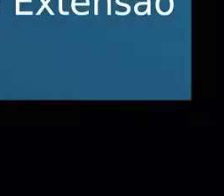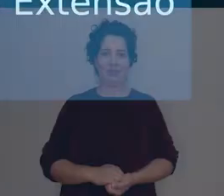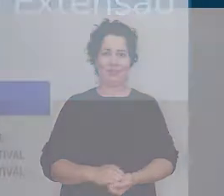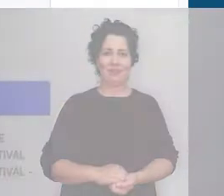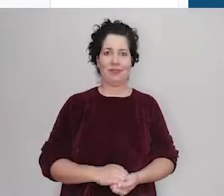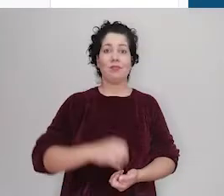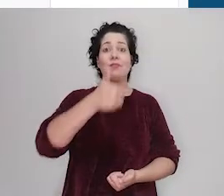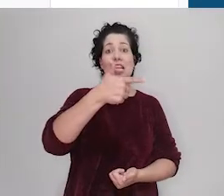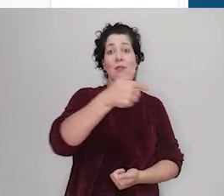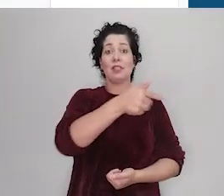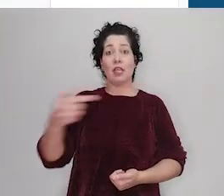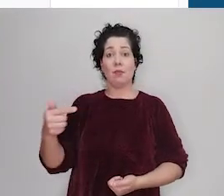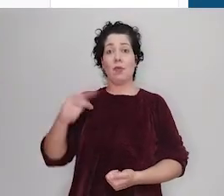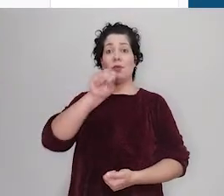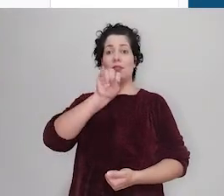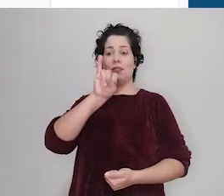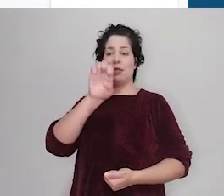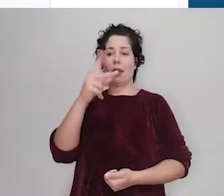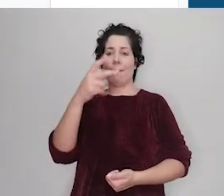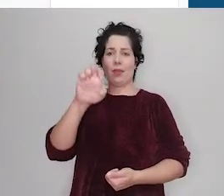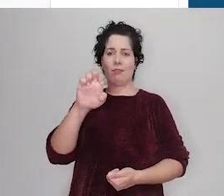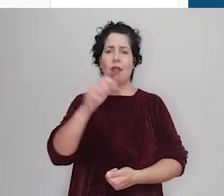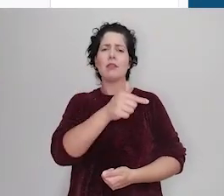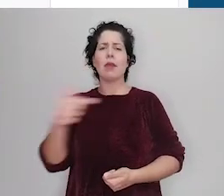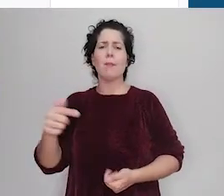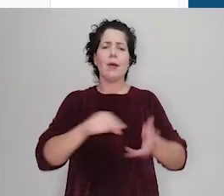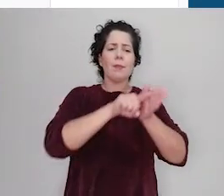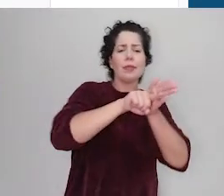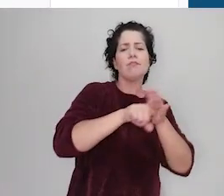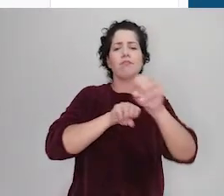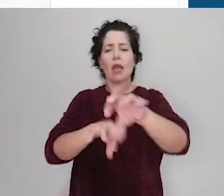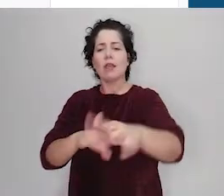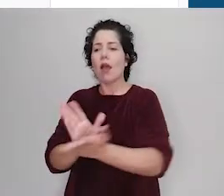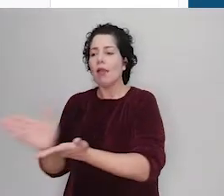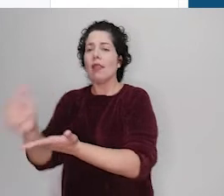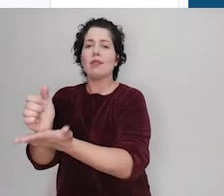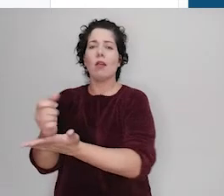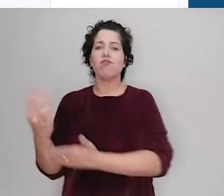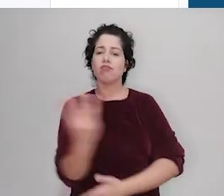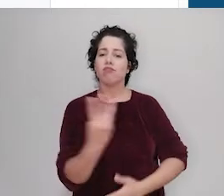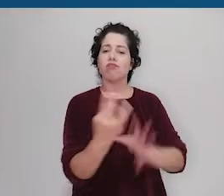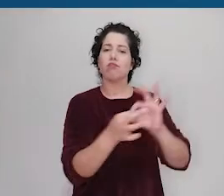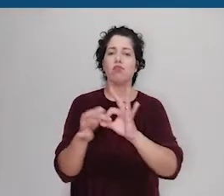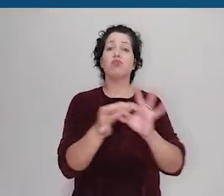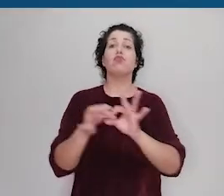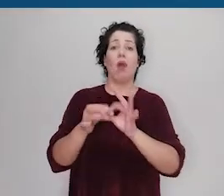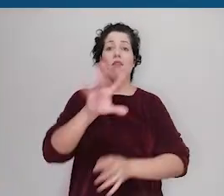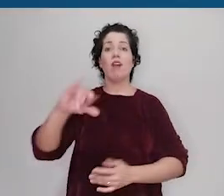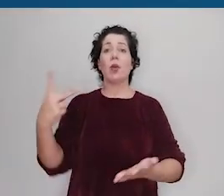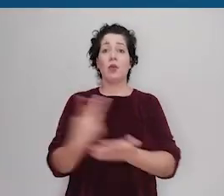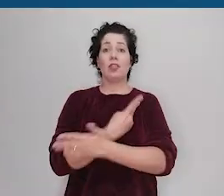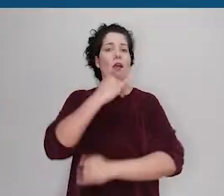A 12ª edição da CIEP, Semana Integrada de Ensino, Pesquisa e Extensão, será